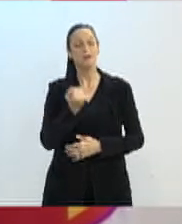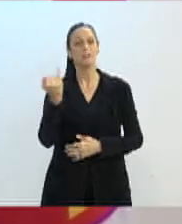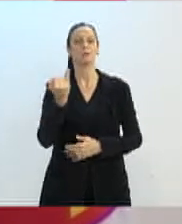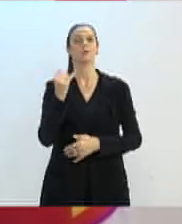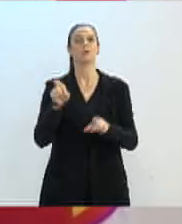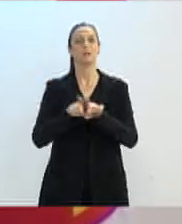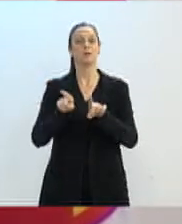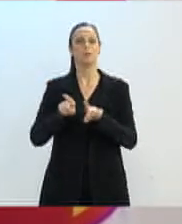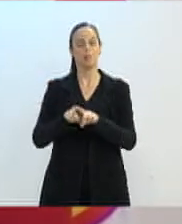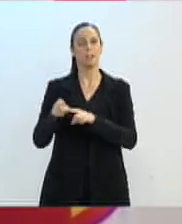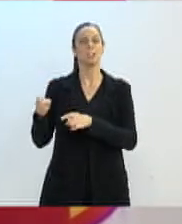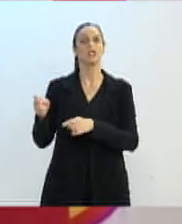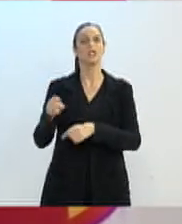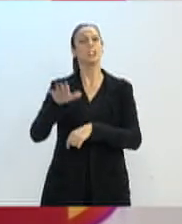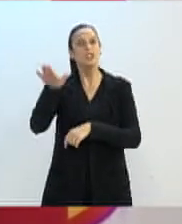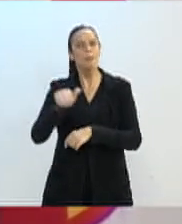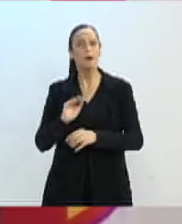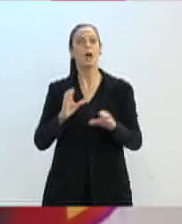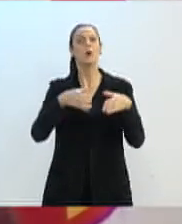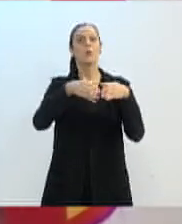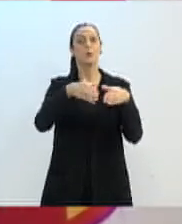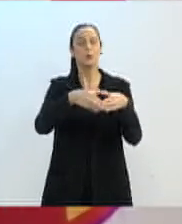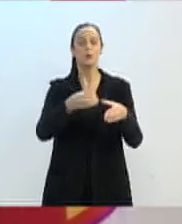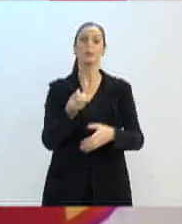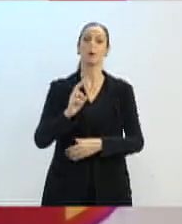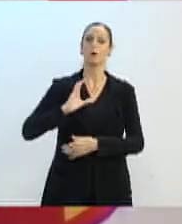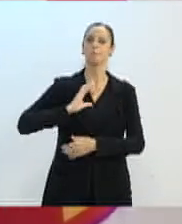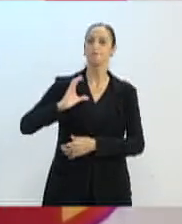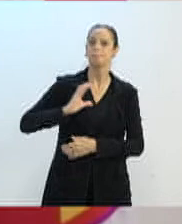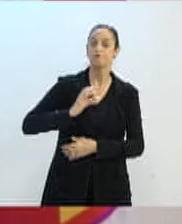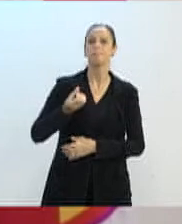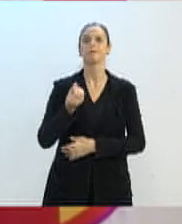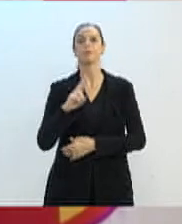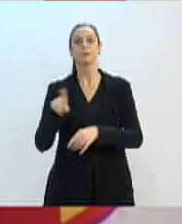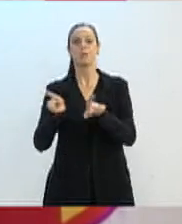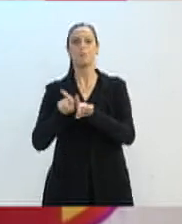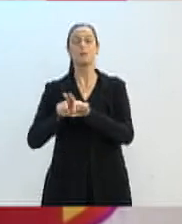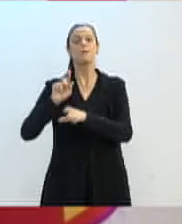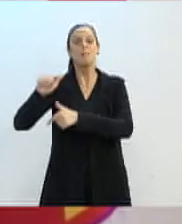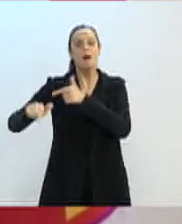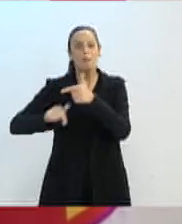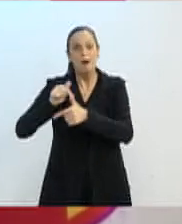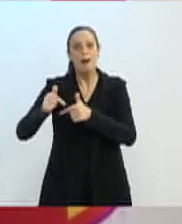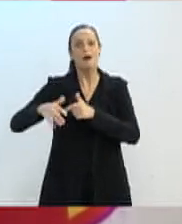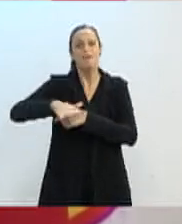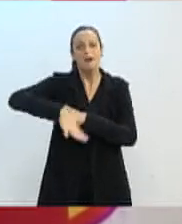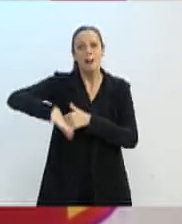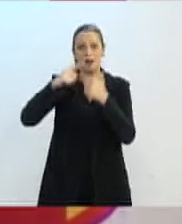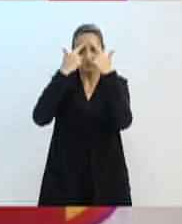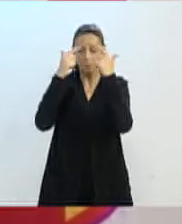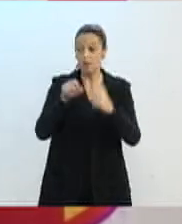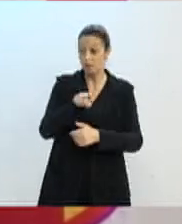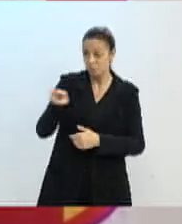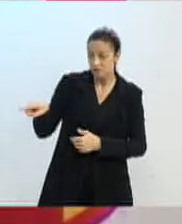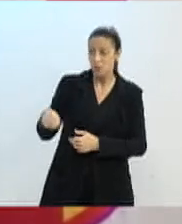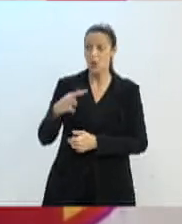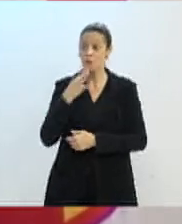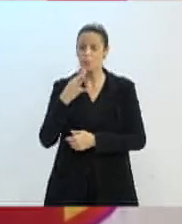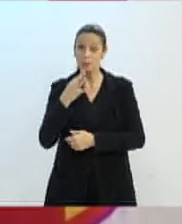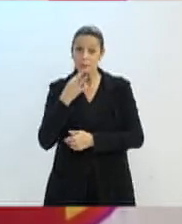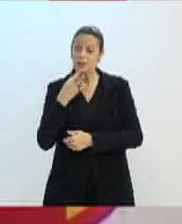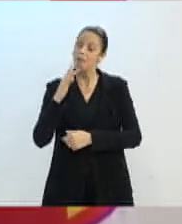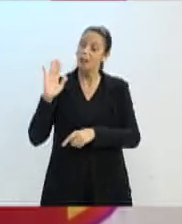coordenação do comitê, as equipes ou os trabalhos que existem no município para conhecer e ver o que ainda a gente precisa